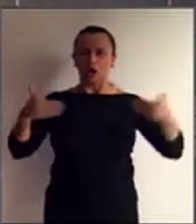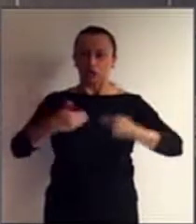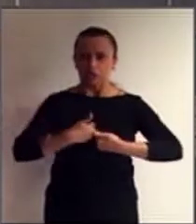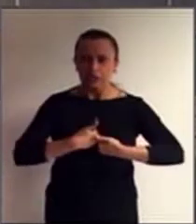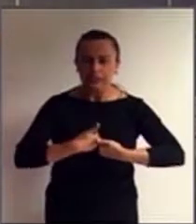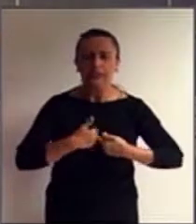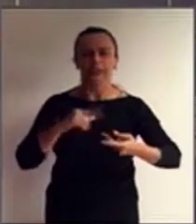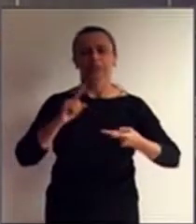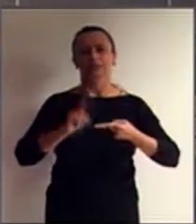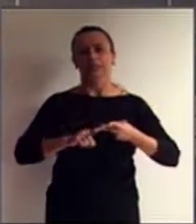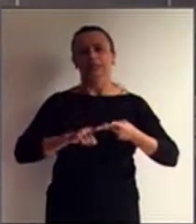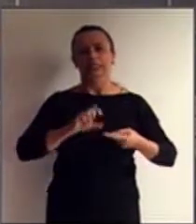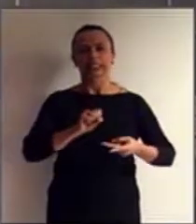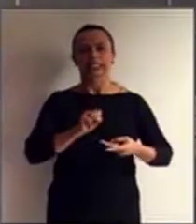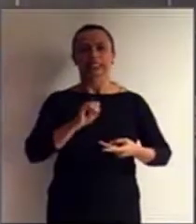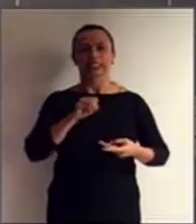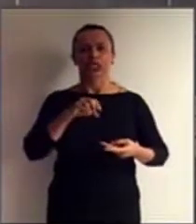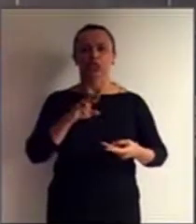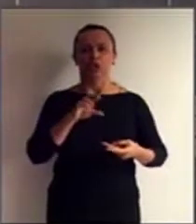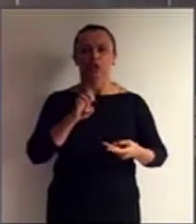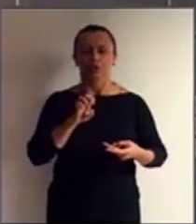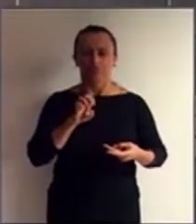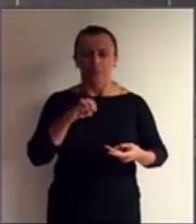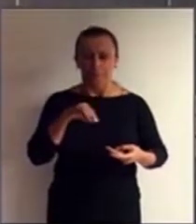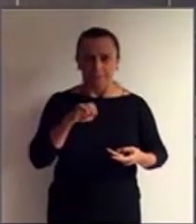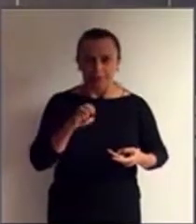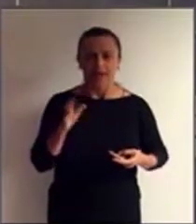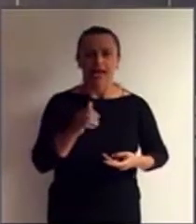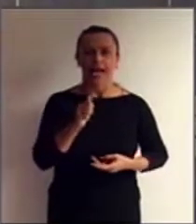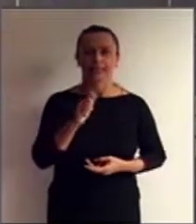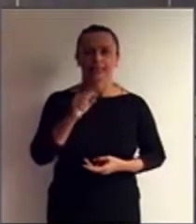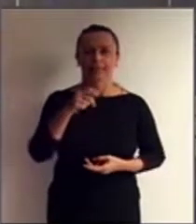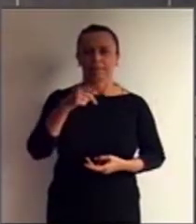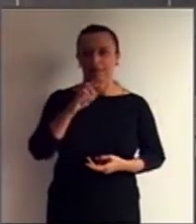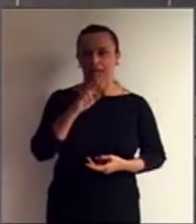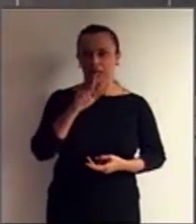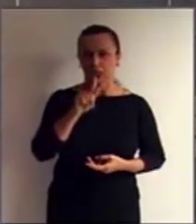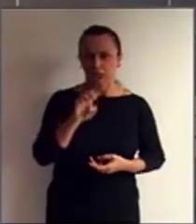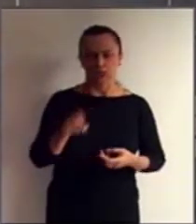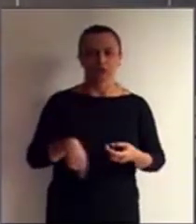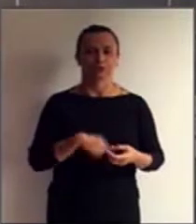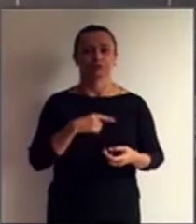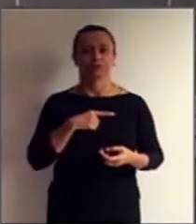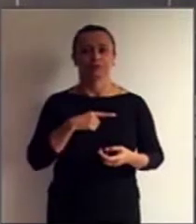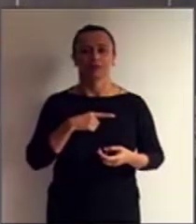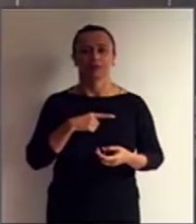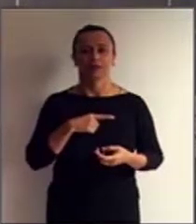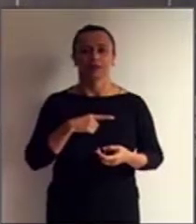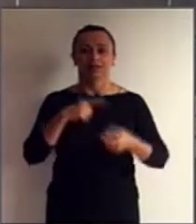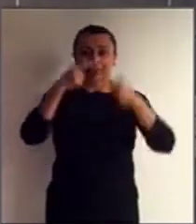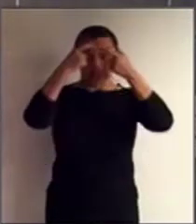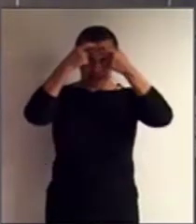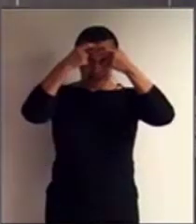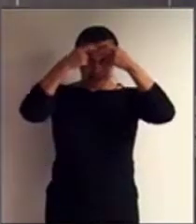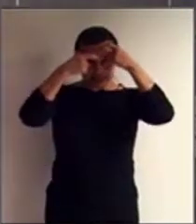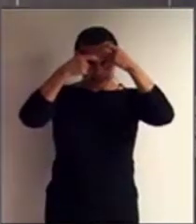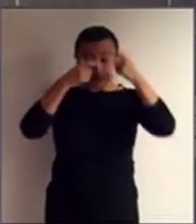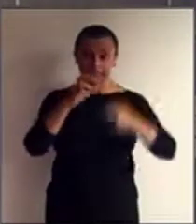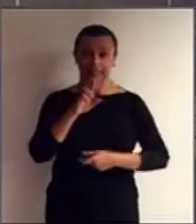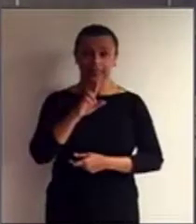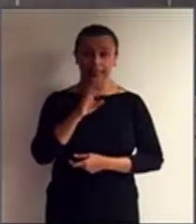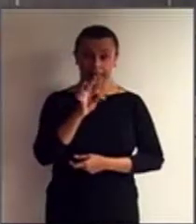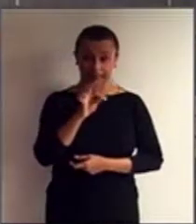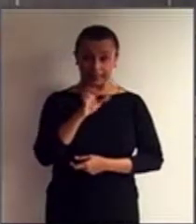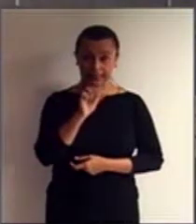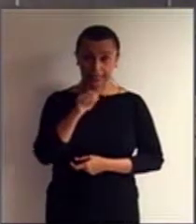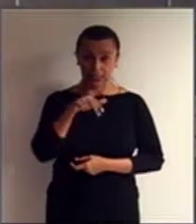delas, a síndrome de Asperger, o transtorno mental, inclusive aqueles transtornos